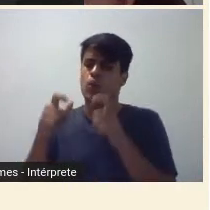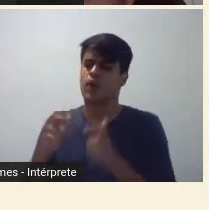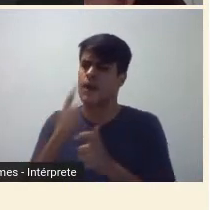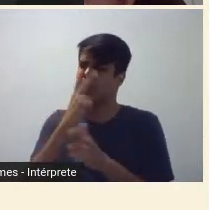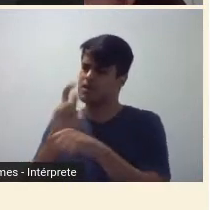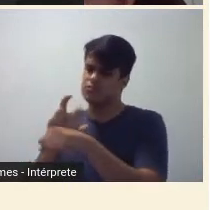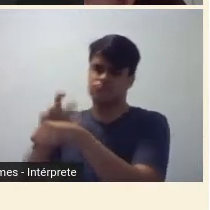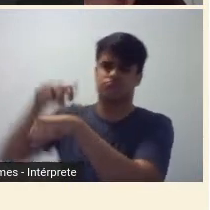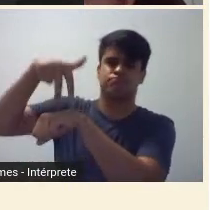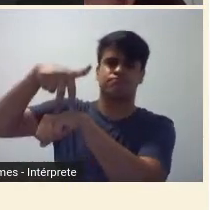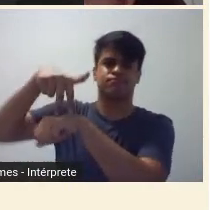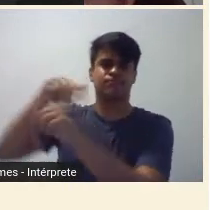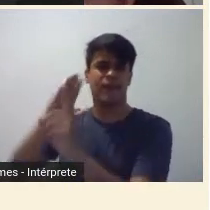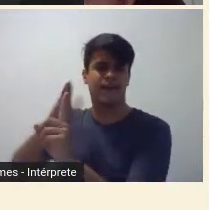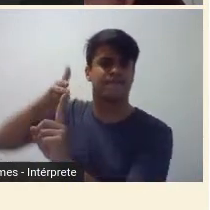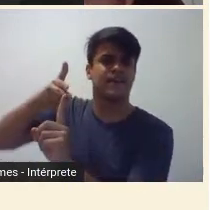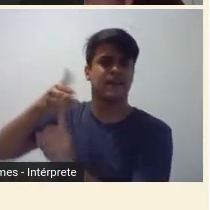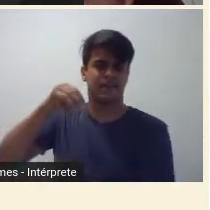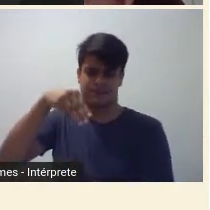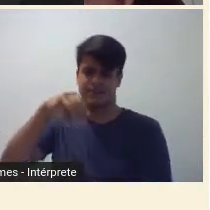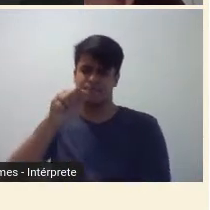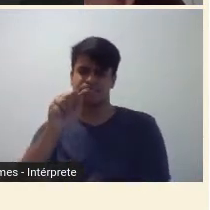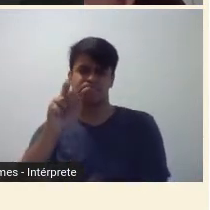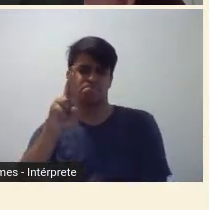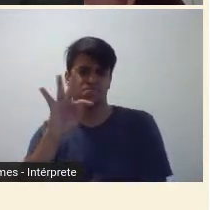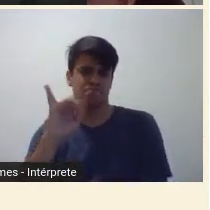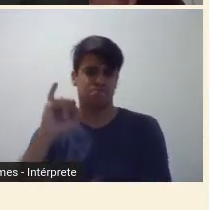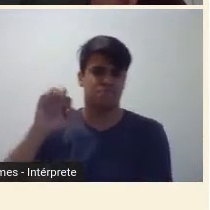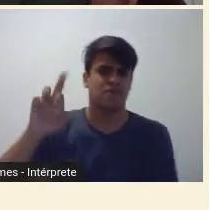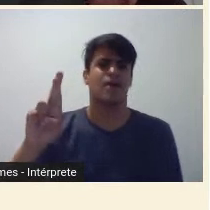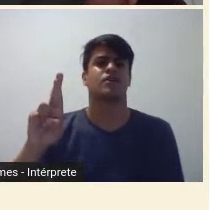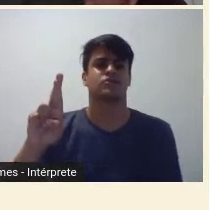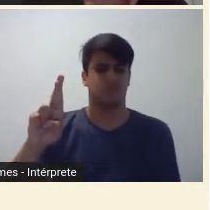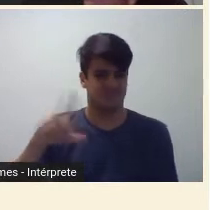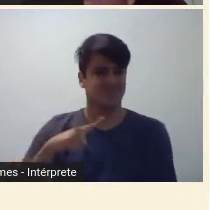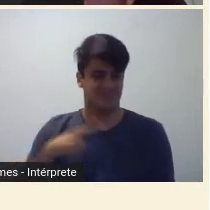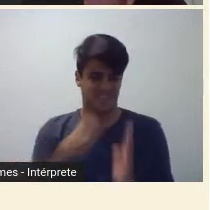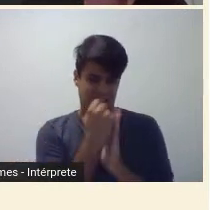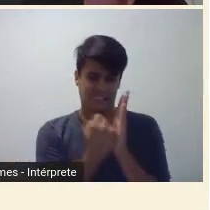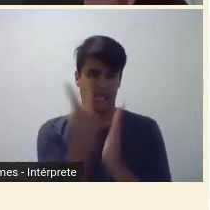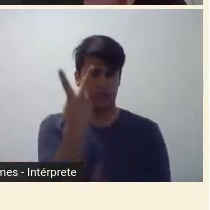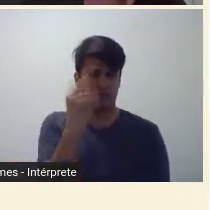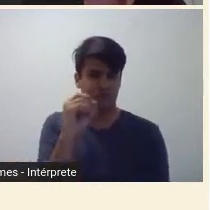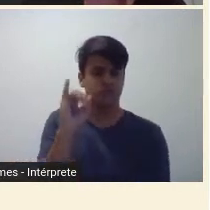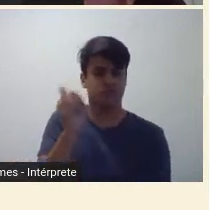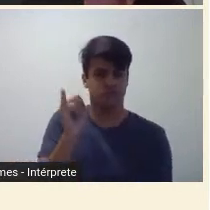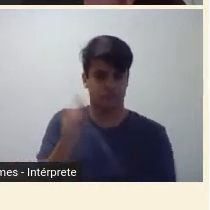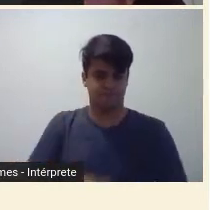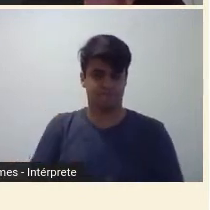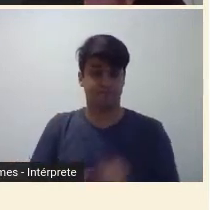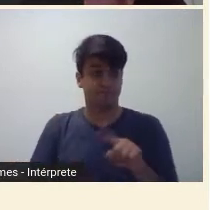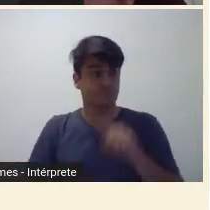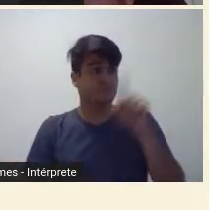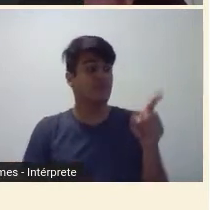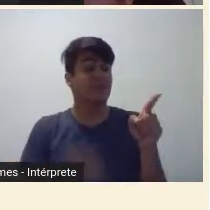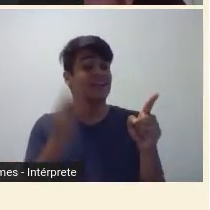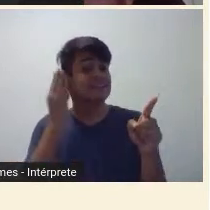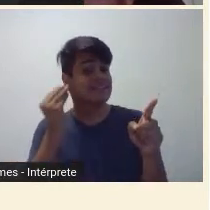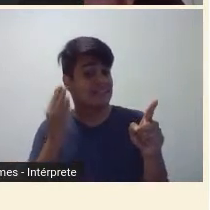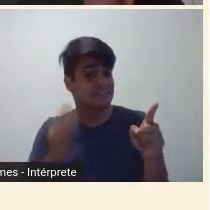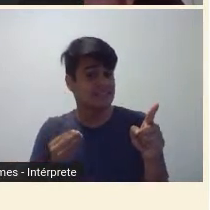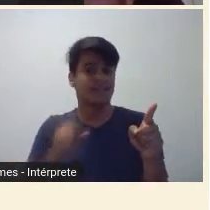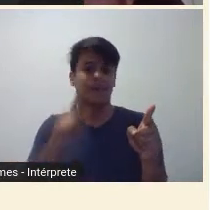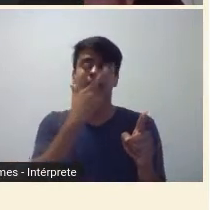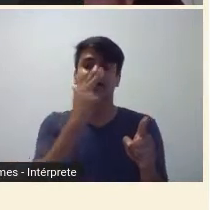mártir, na historiografia da arte brasileira, construída ao longo do século 20. Tarsila, por sua vez, é construída como a